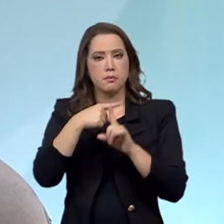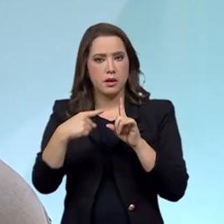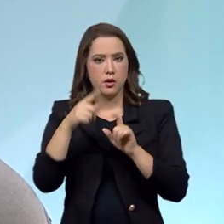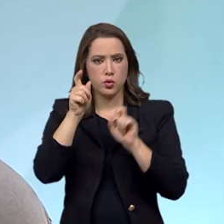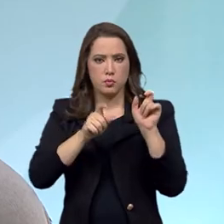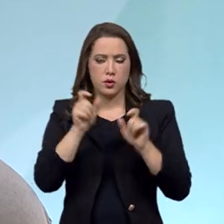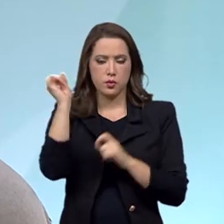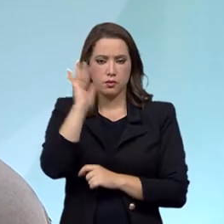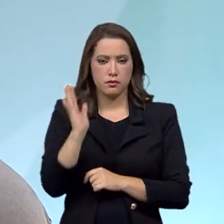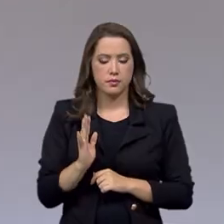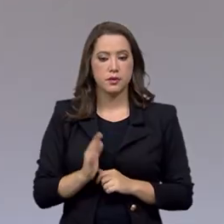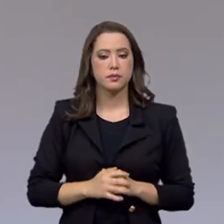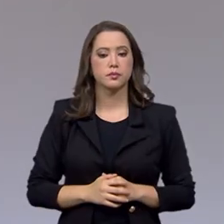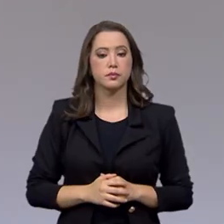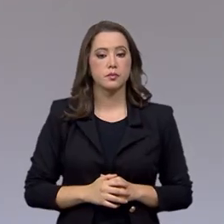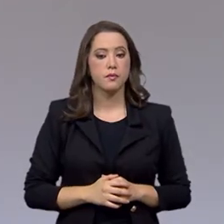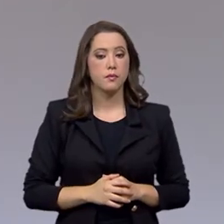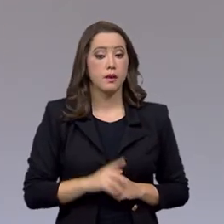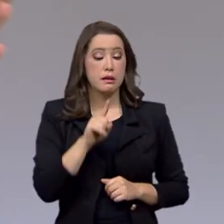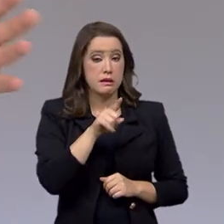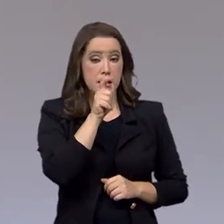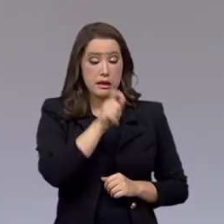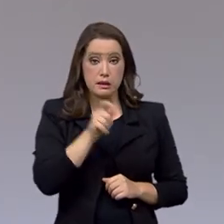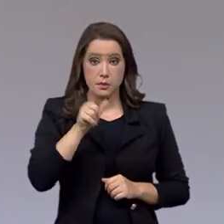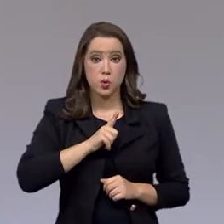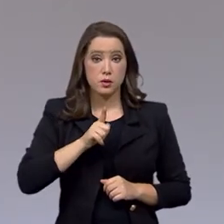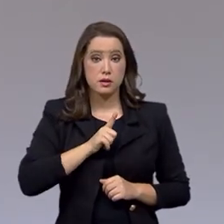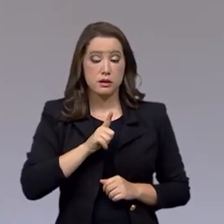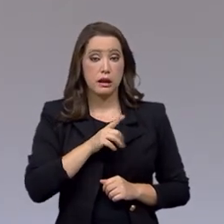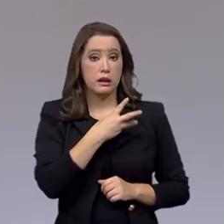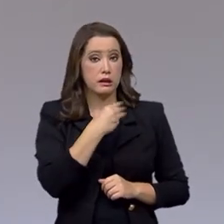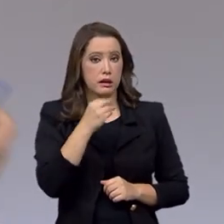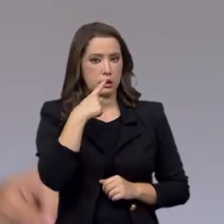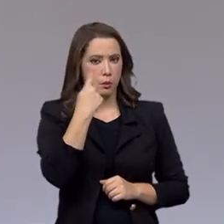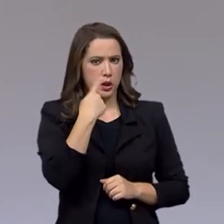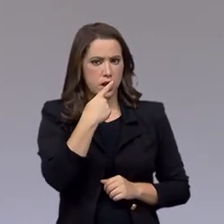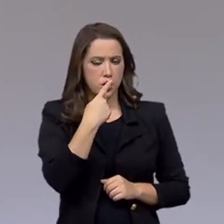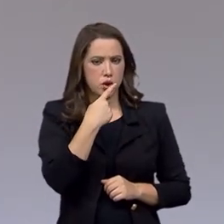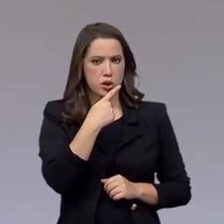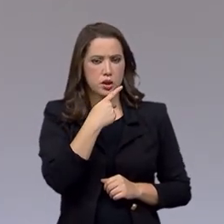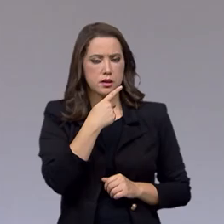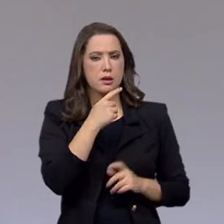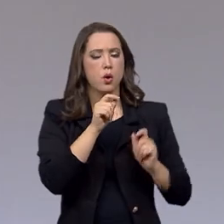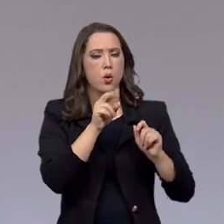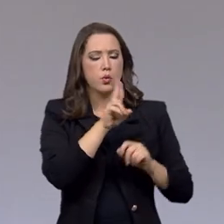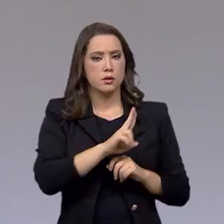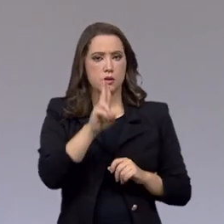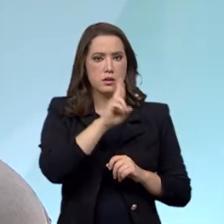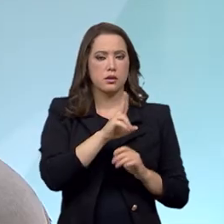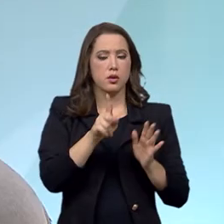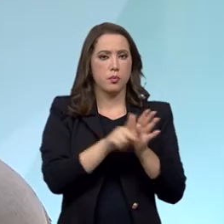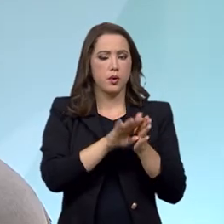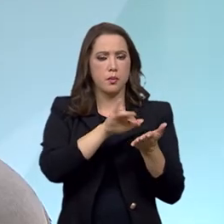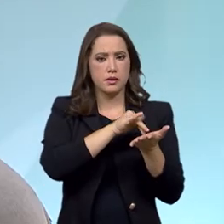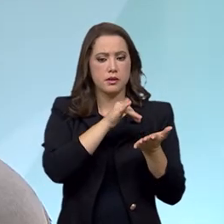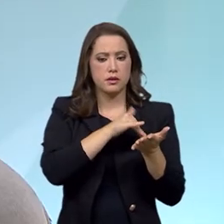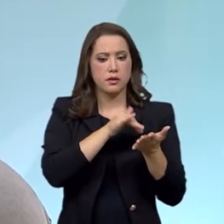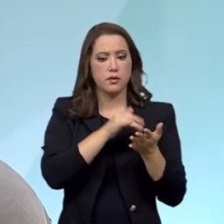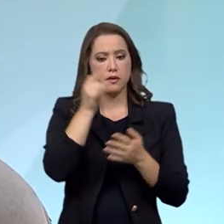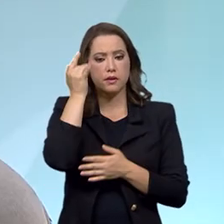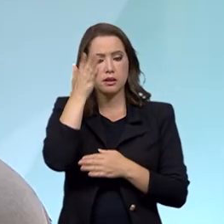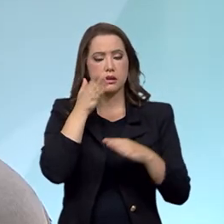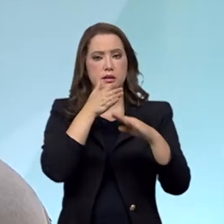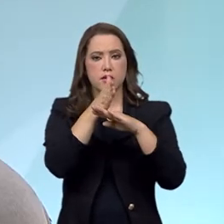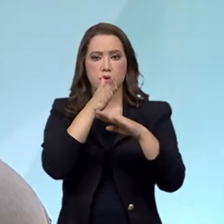Brasil. E essas pessoas têm acesso a 30 políticas públicas ali por meio do Cadastro. A facilitação do